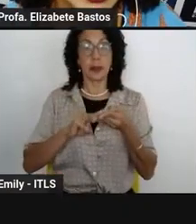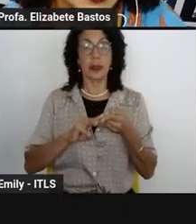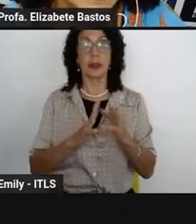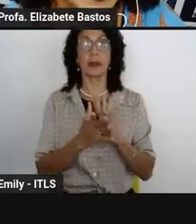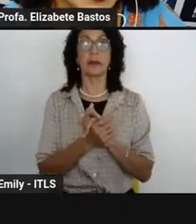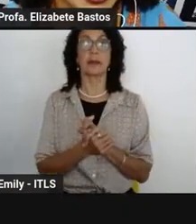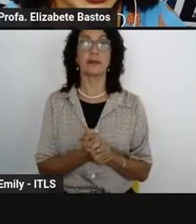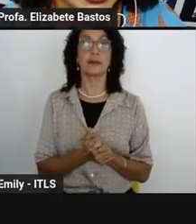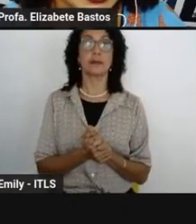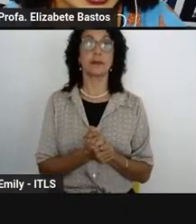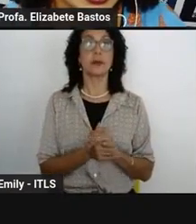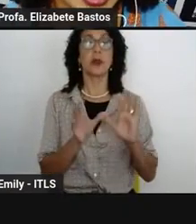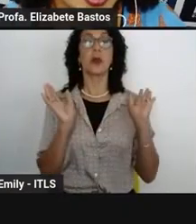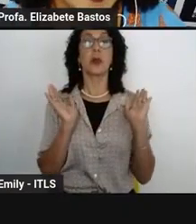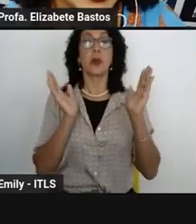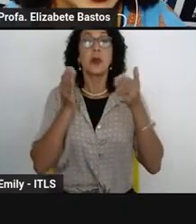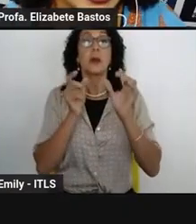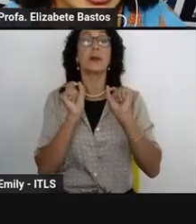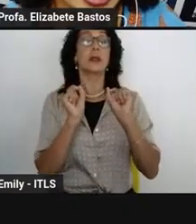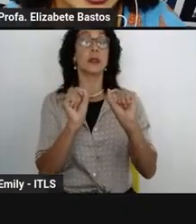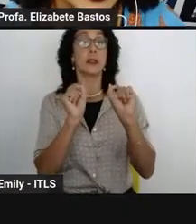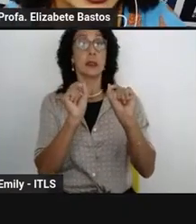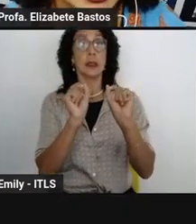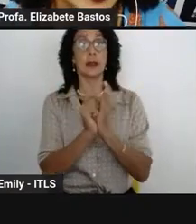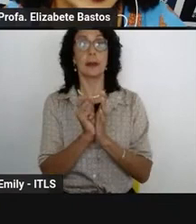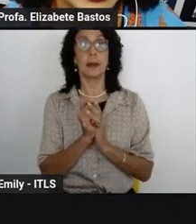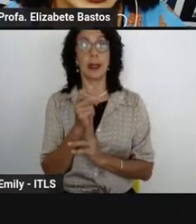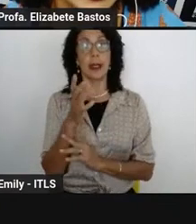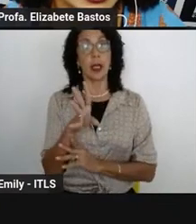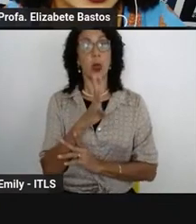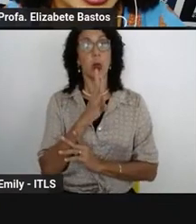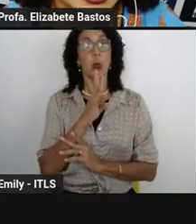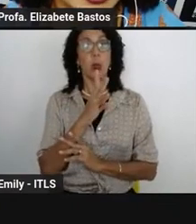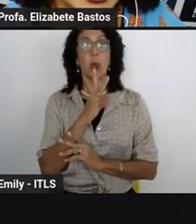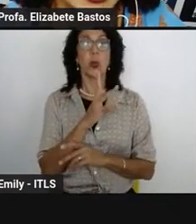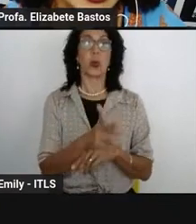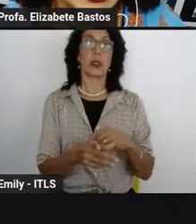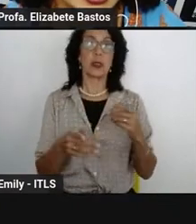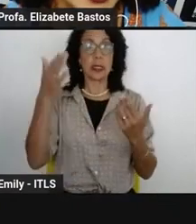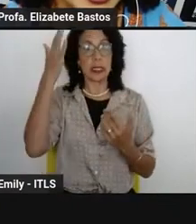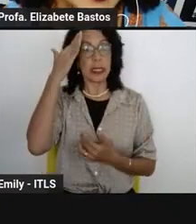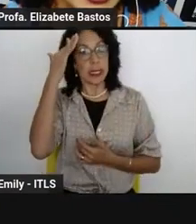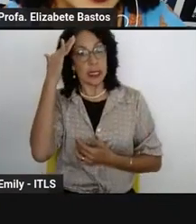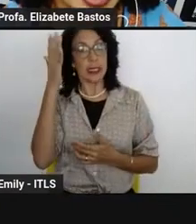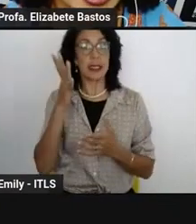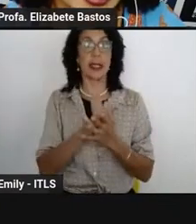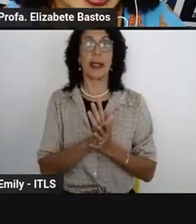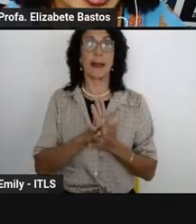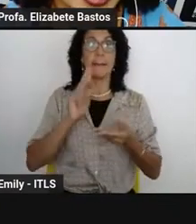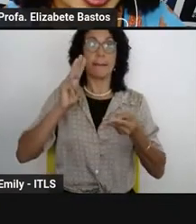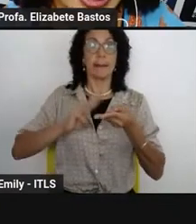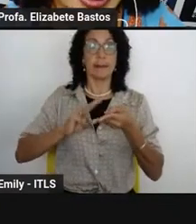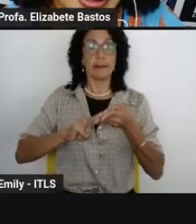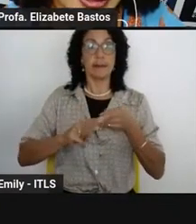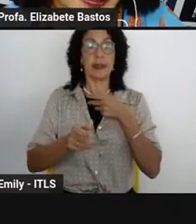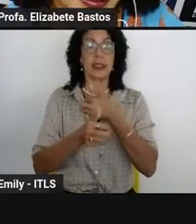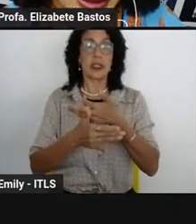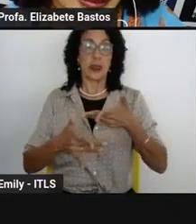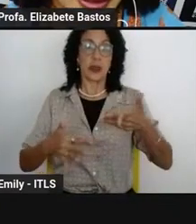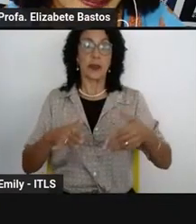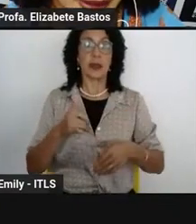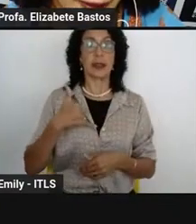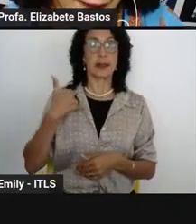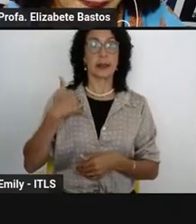que é uma proposta institucional para valorizar, reconhecer e mobilizar conhecimentos e saberes matemáticos dos estudantes da rede